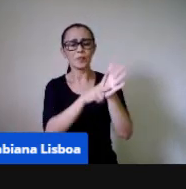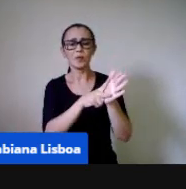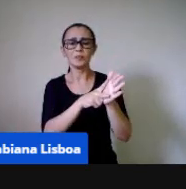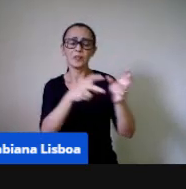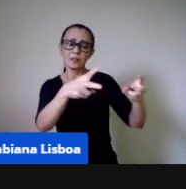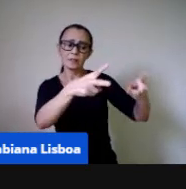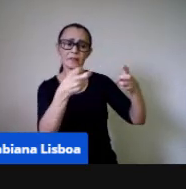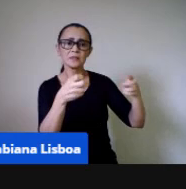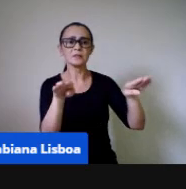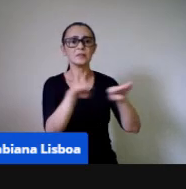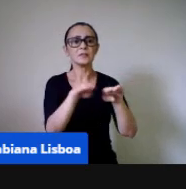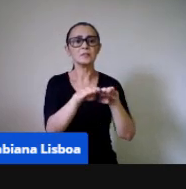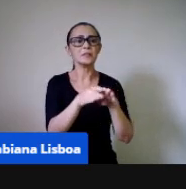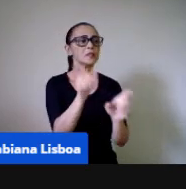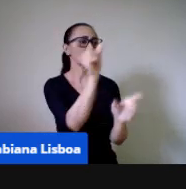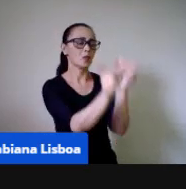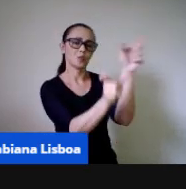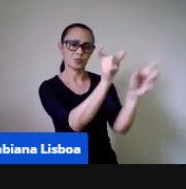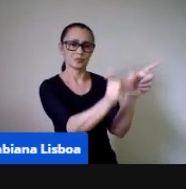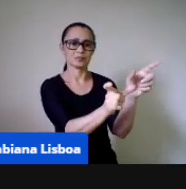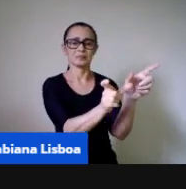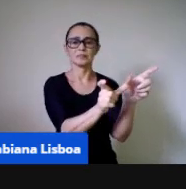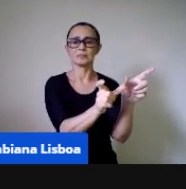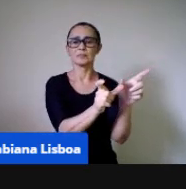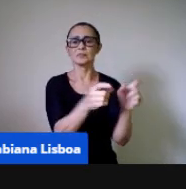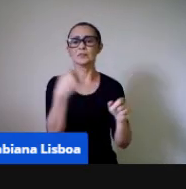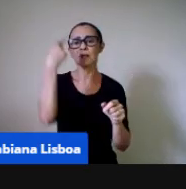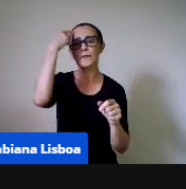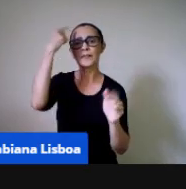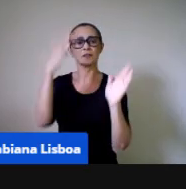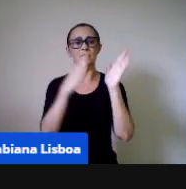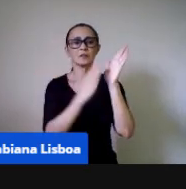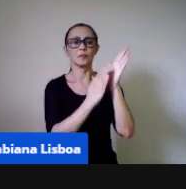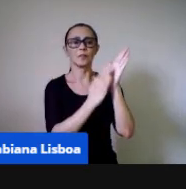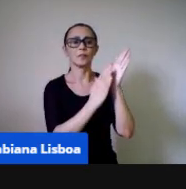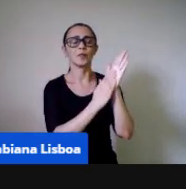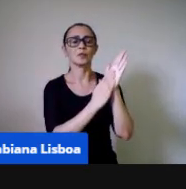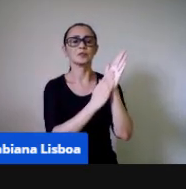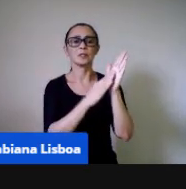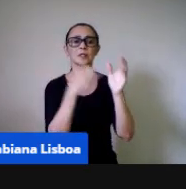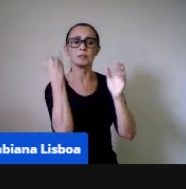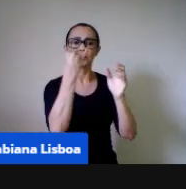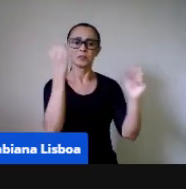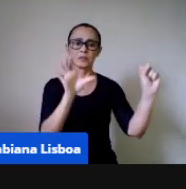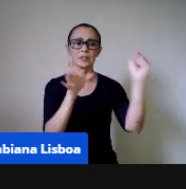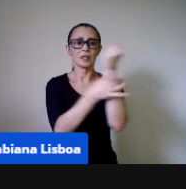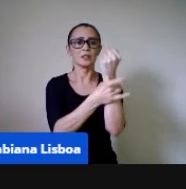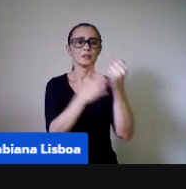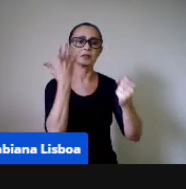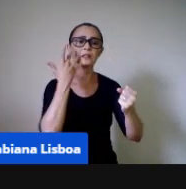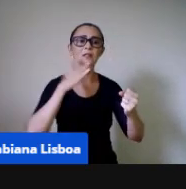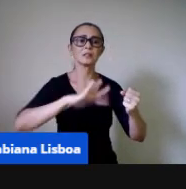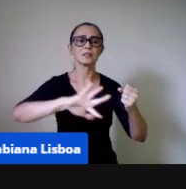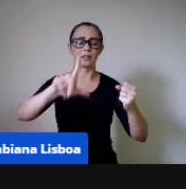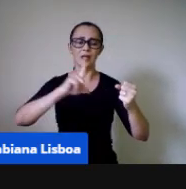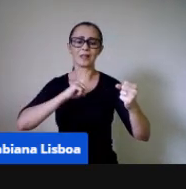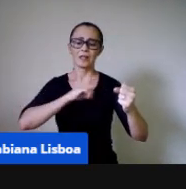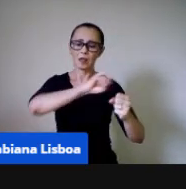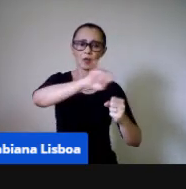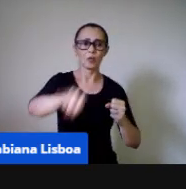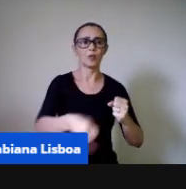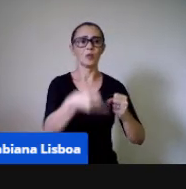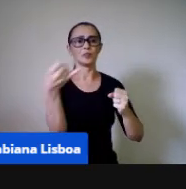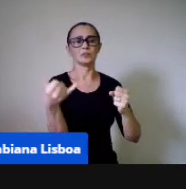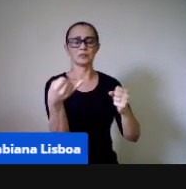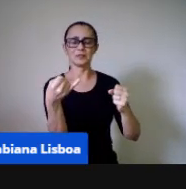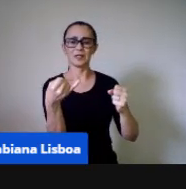quando a gente pensa nas propostas, a gente precisa garantir que as crianças tenham a oportunidade